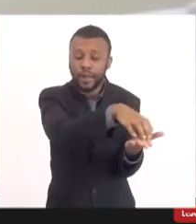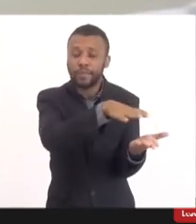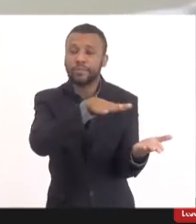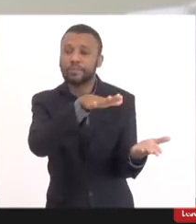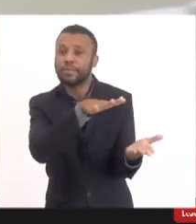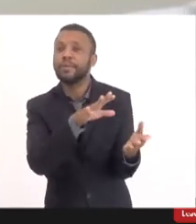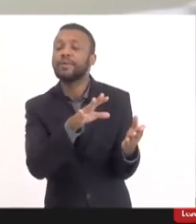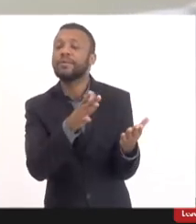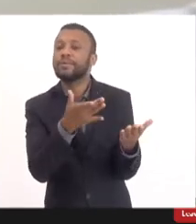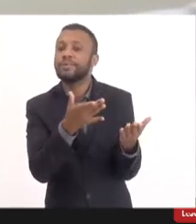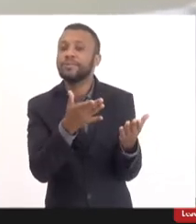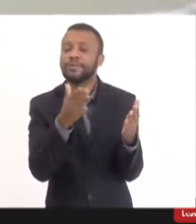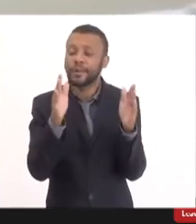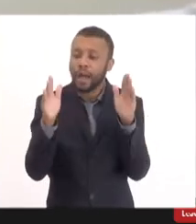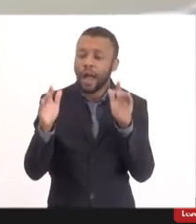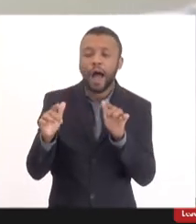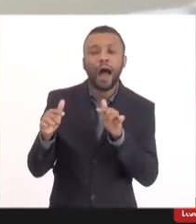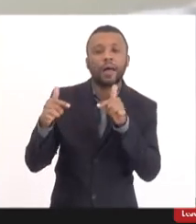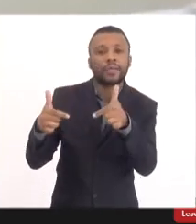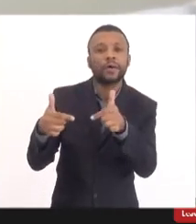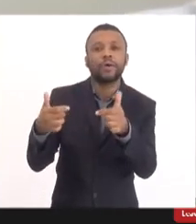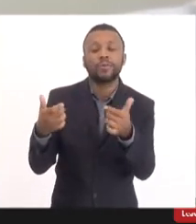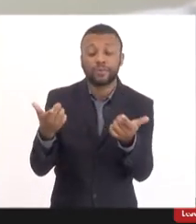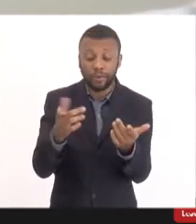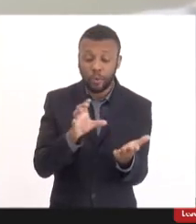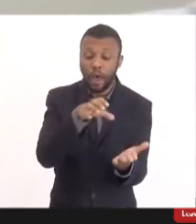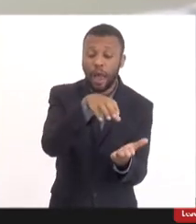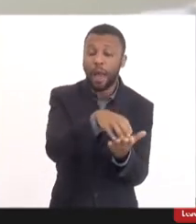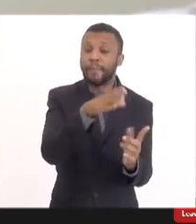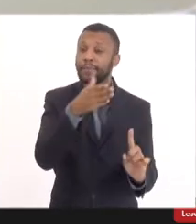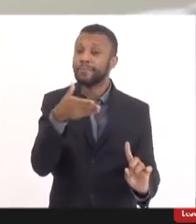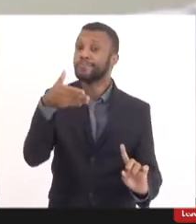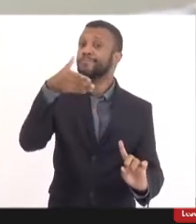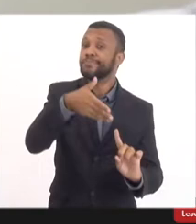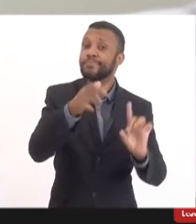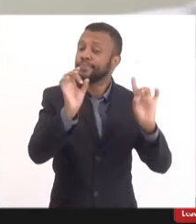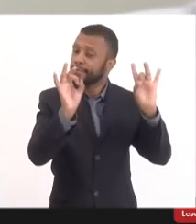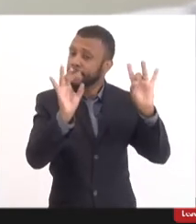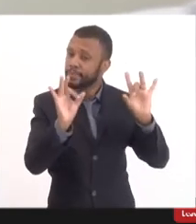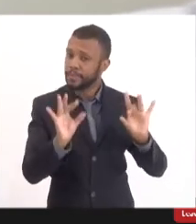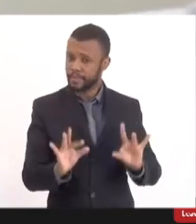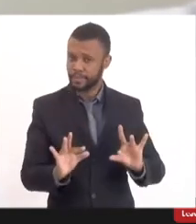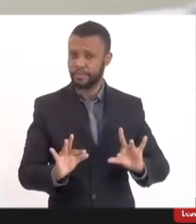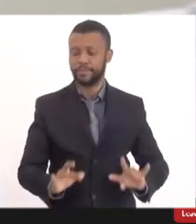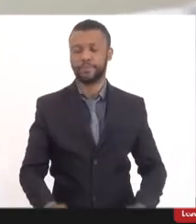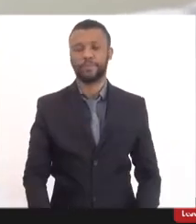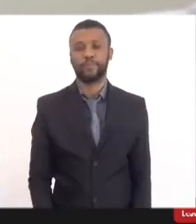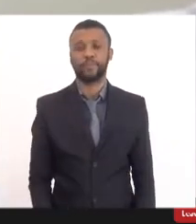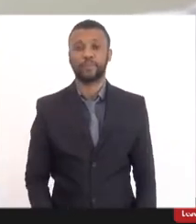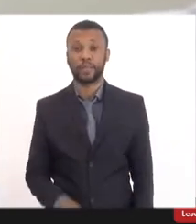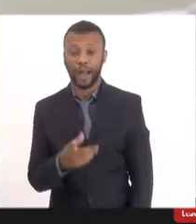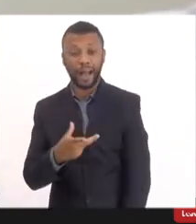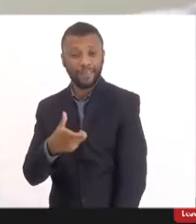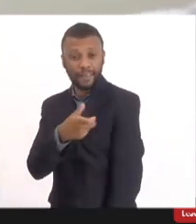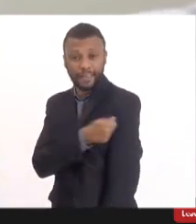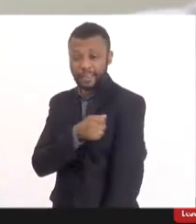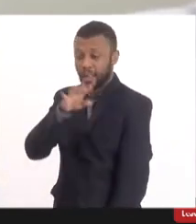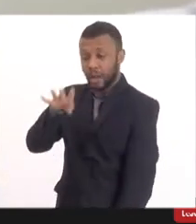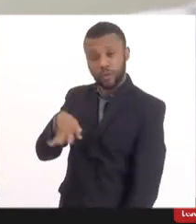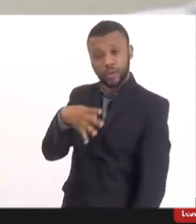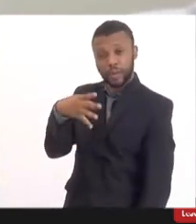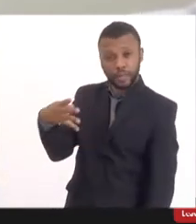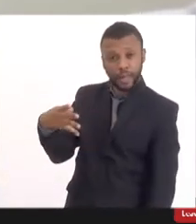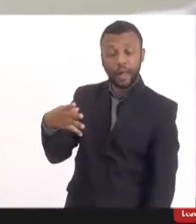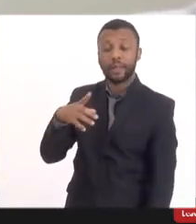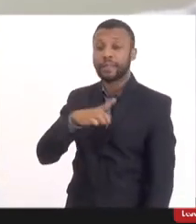que são os CRIs, que são os Centros de Referências Imunobiológicas Especiais. Para toda vacina do calendário, toda vez que a gente tem alguma criança que tem alguma